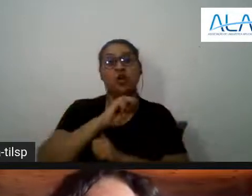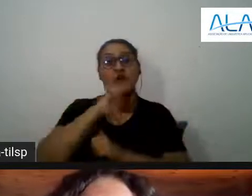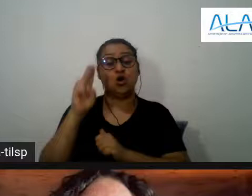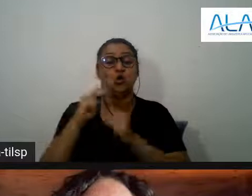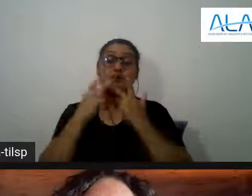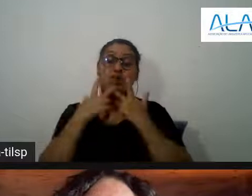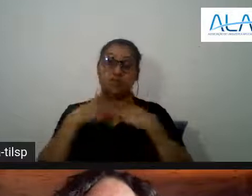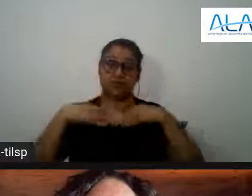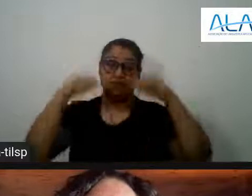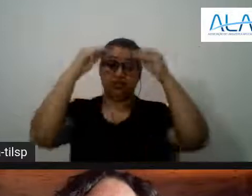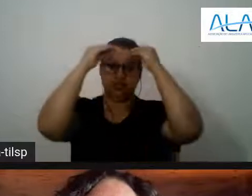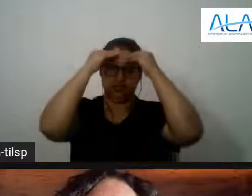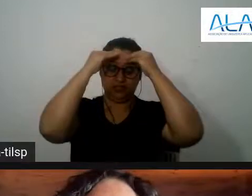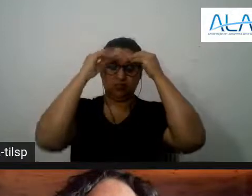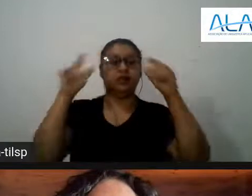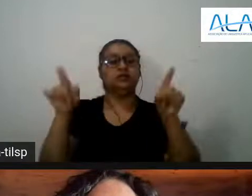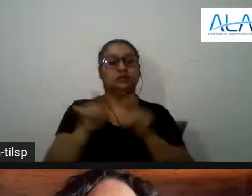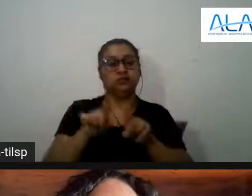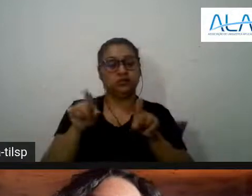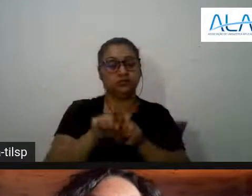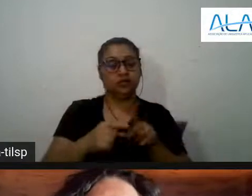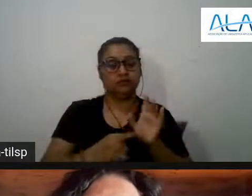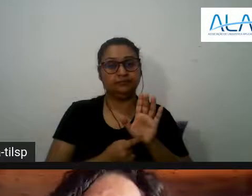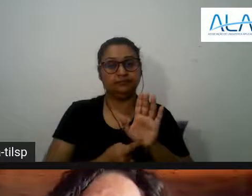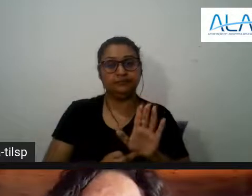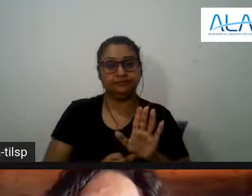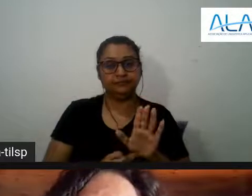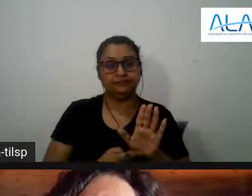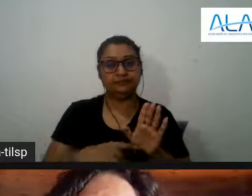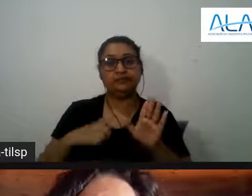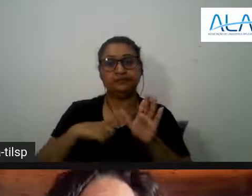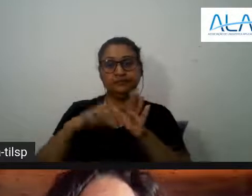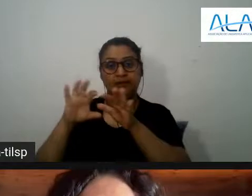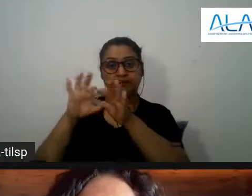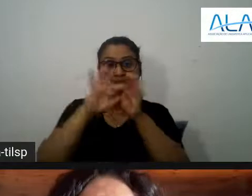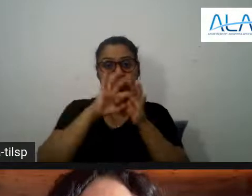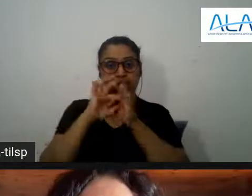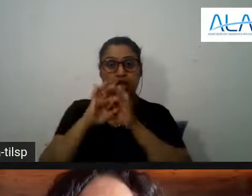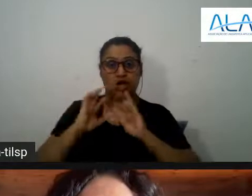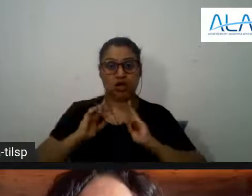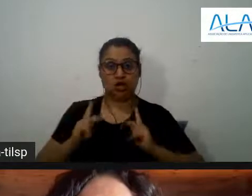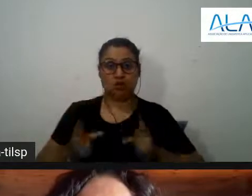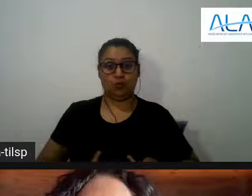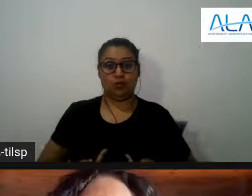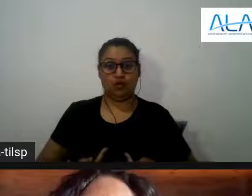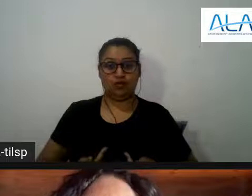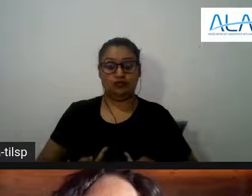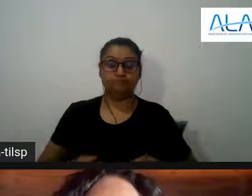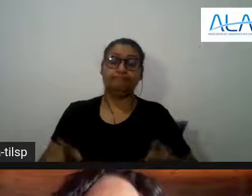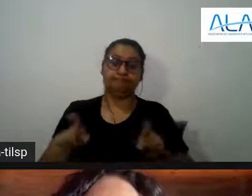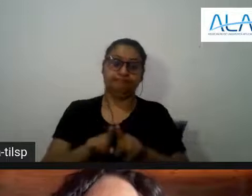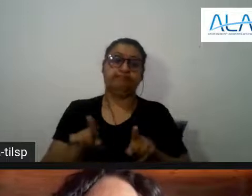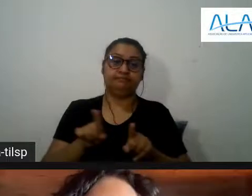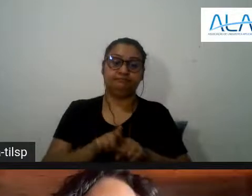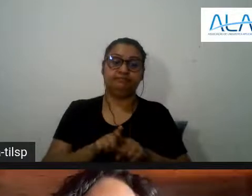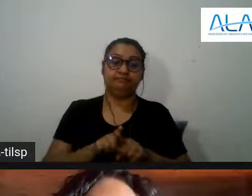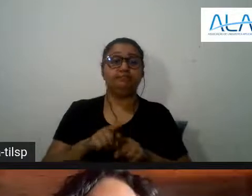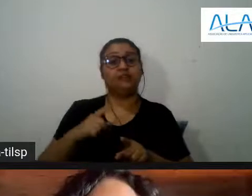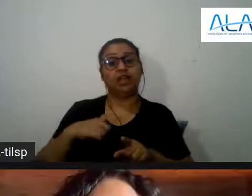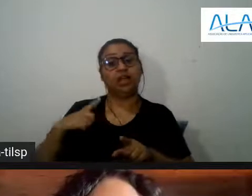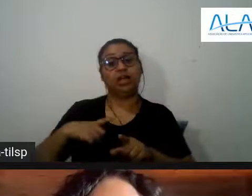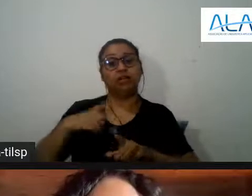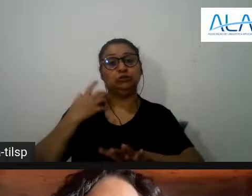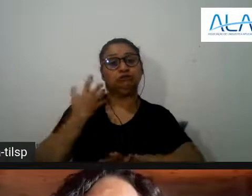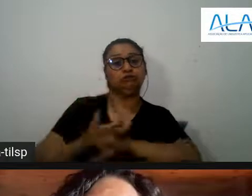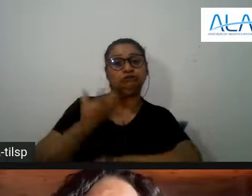linguagem que faz com que que fazem parte dessa atividade humana da nossa atividade humana dando ferramentas realmente